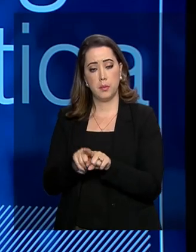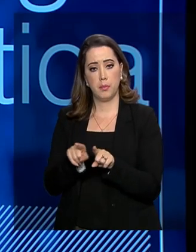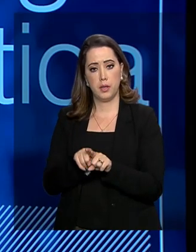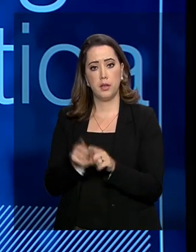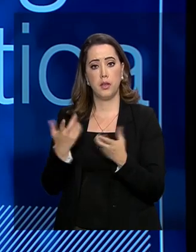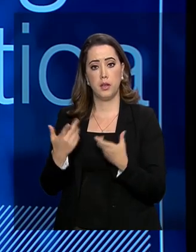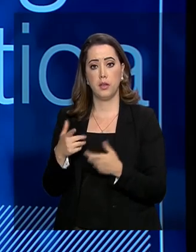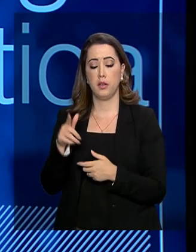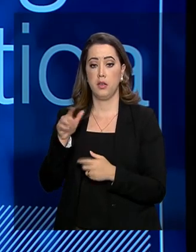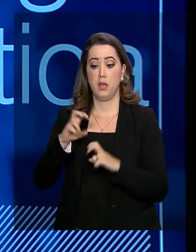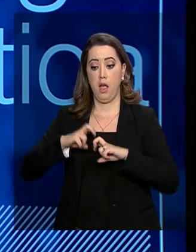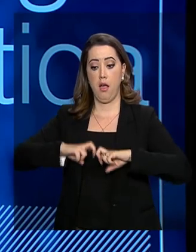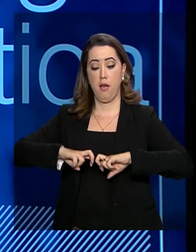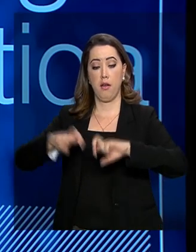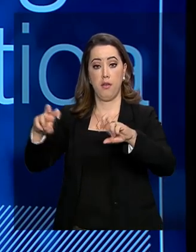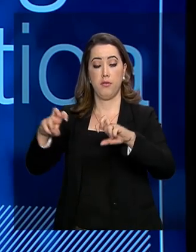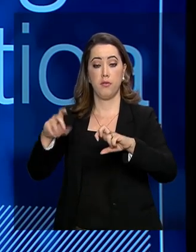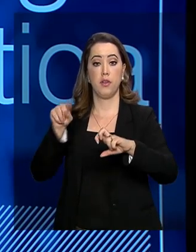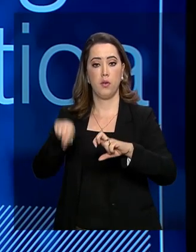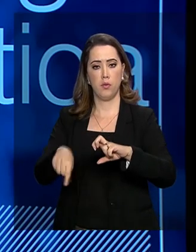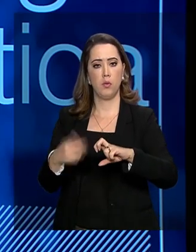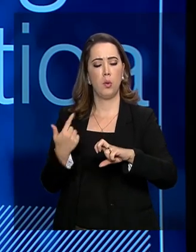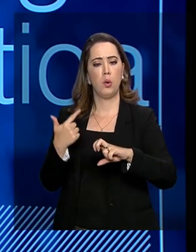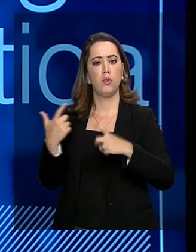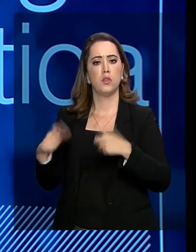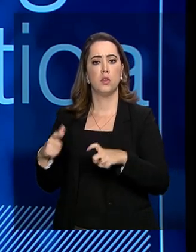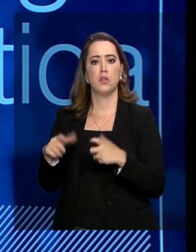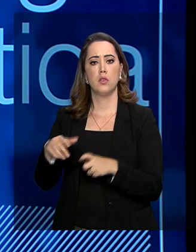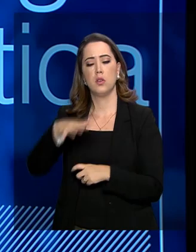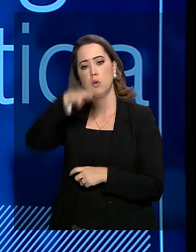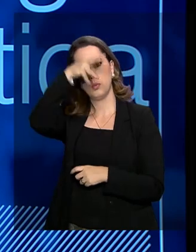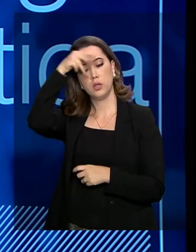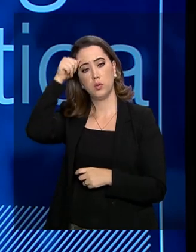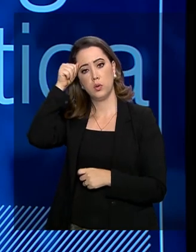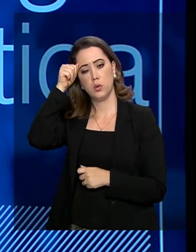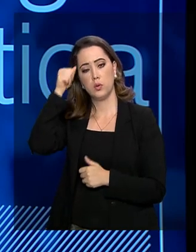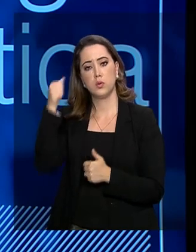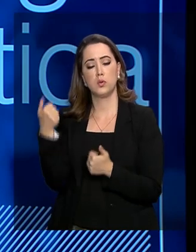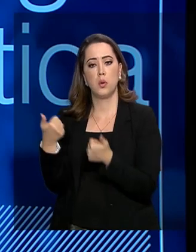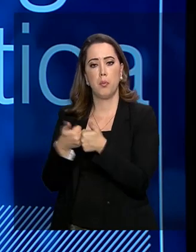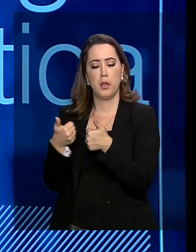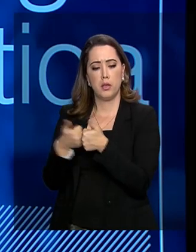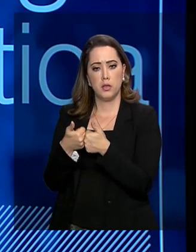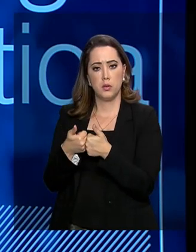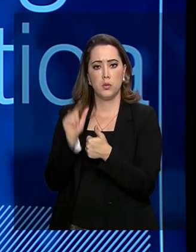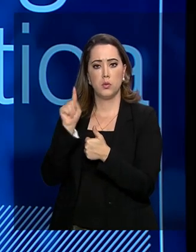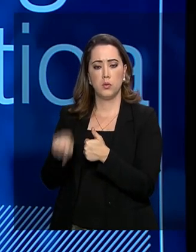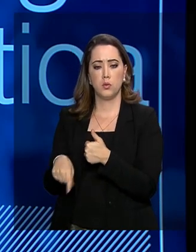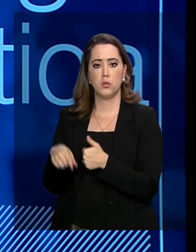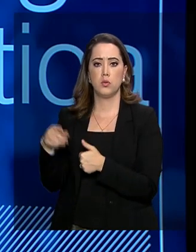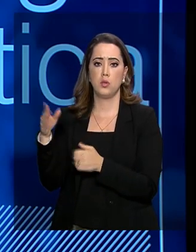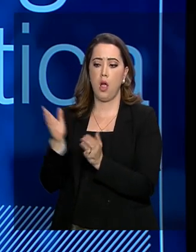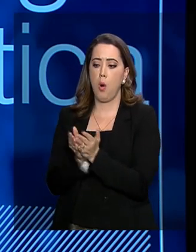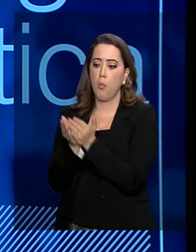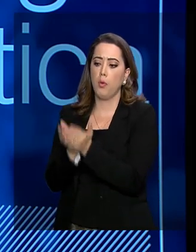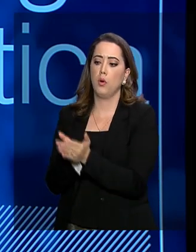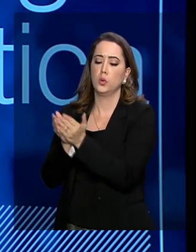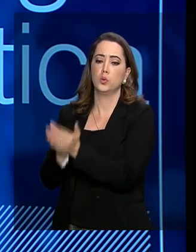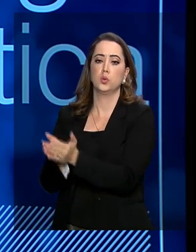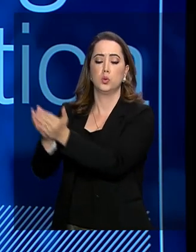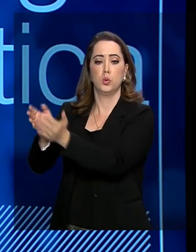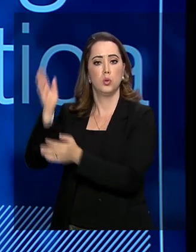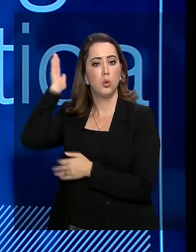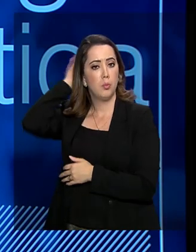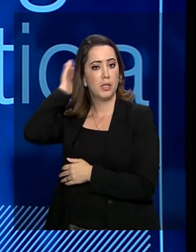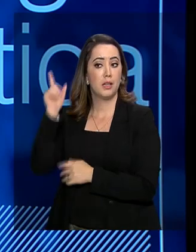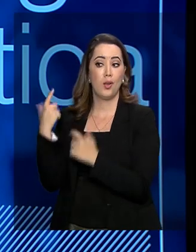também da Ferrogrão, que é uma ferrovia Greenfield, aí no Mato Grosso, ligando ali o estado do Mato Grosso ao porto de Miritituba, no Pará, que é uma